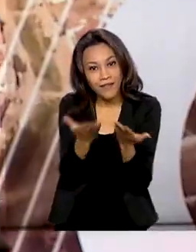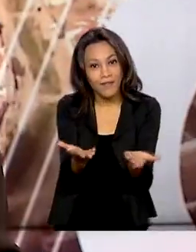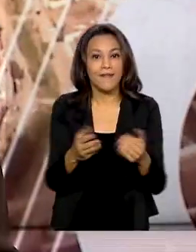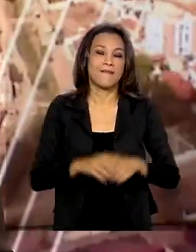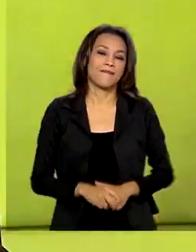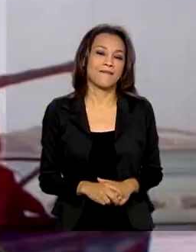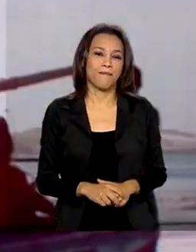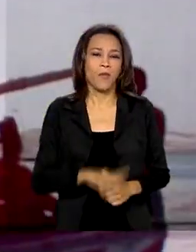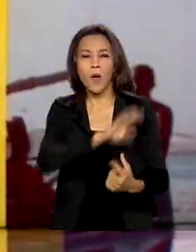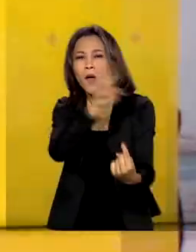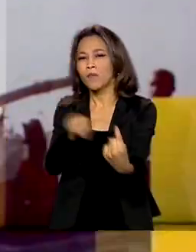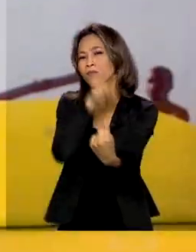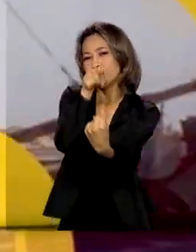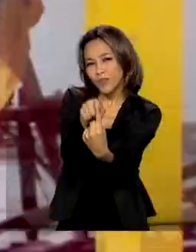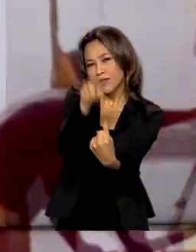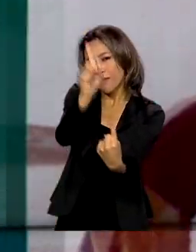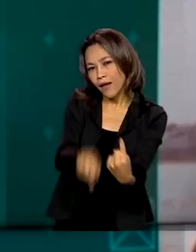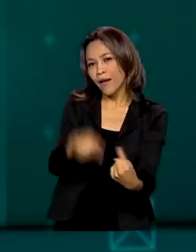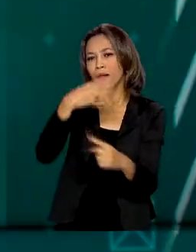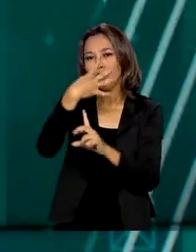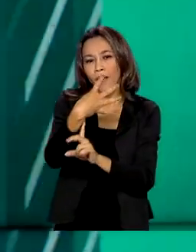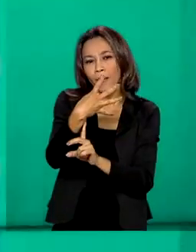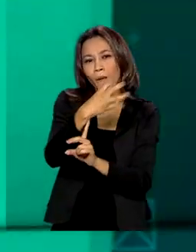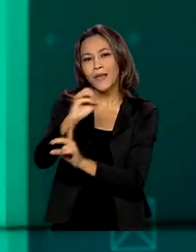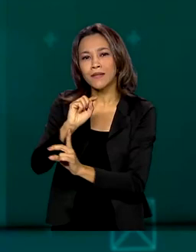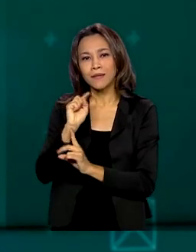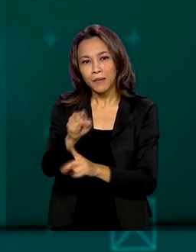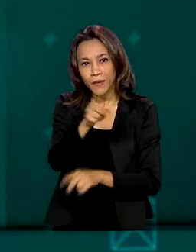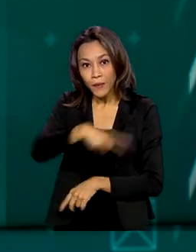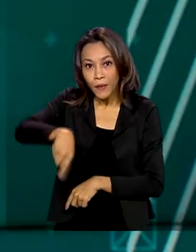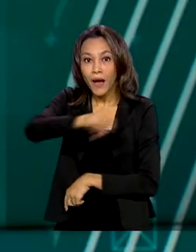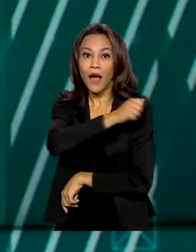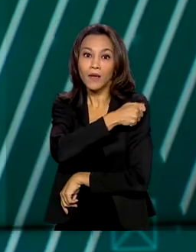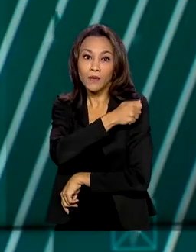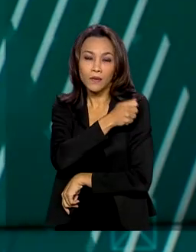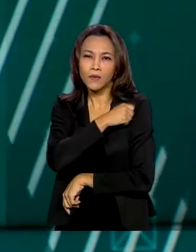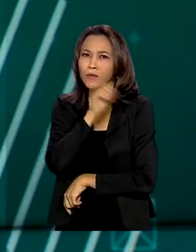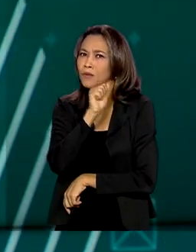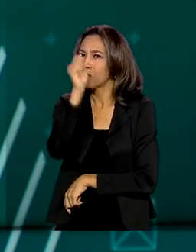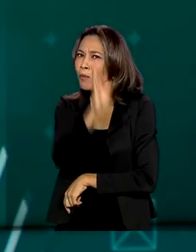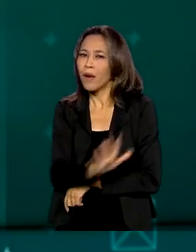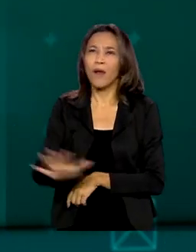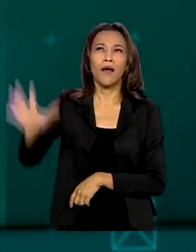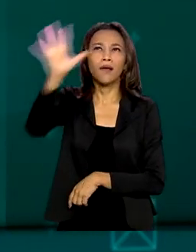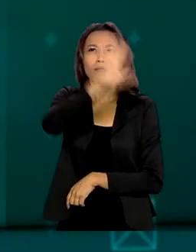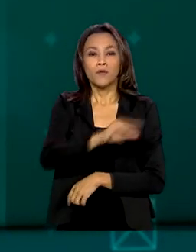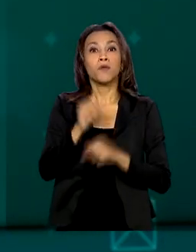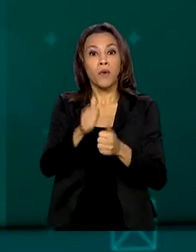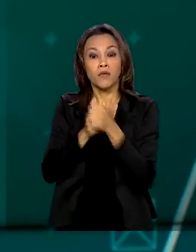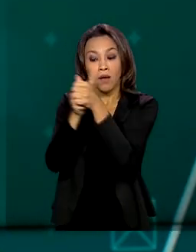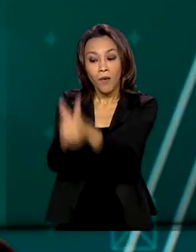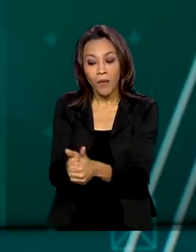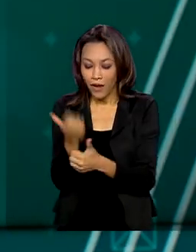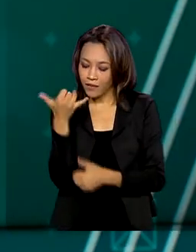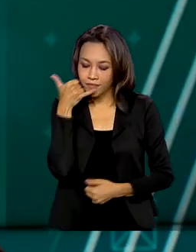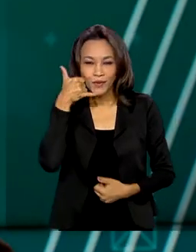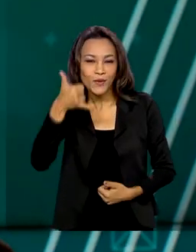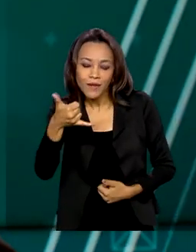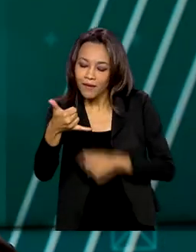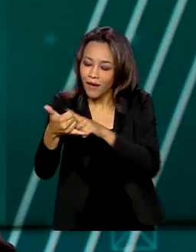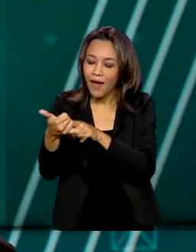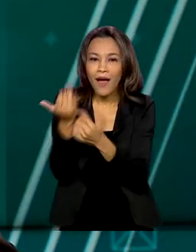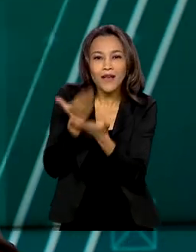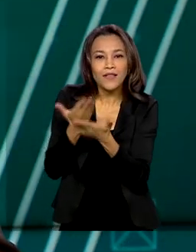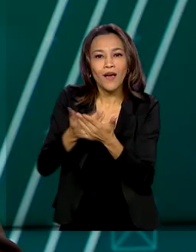A meta é chegar aos 400 mil alunos em todo o país para que possam acompanhar pelo celular as aulas do